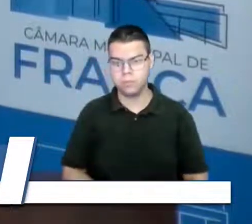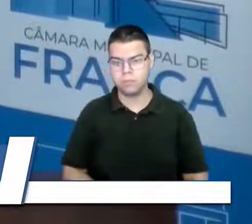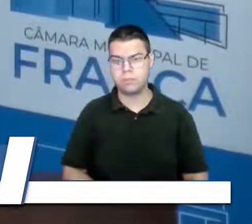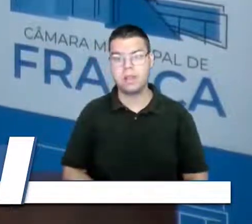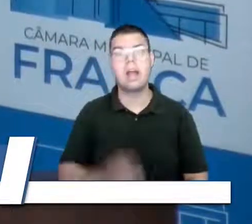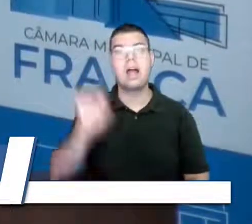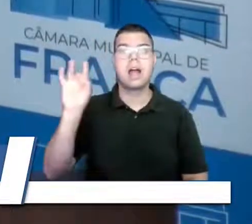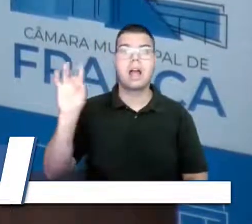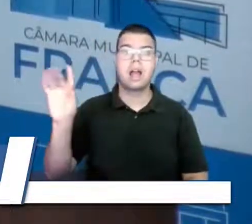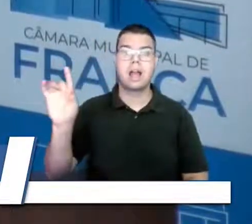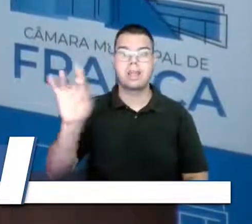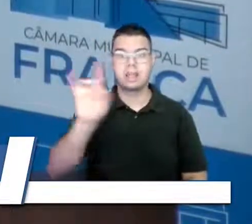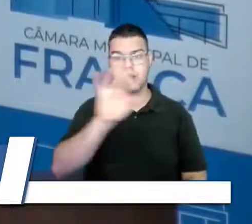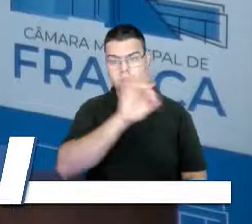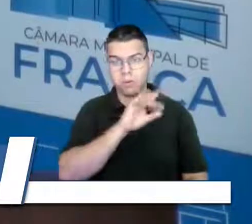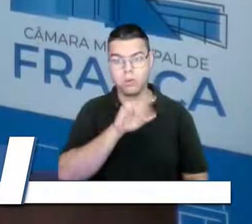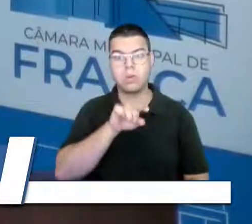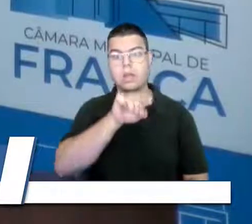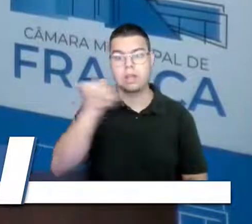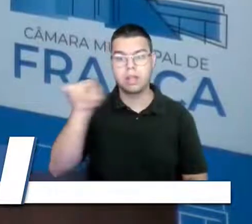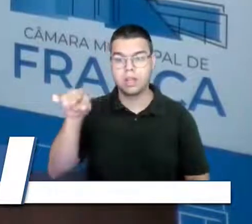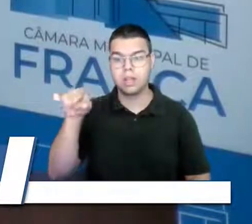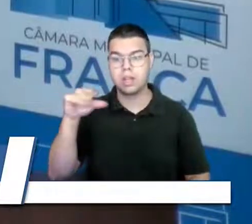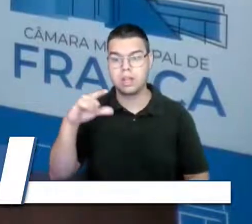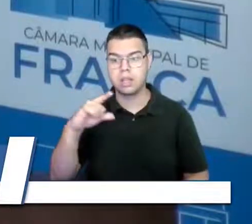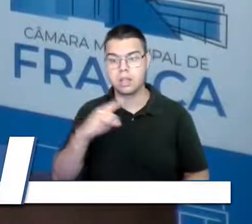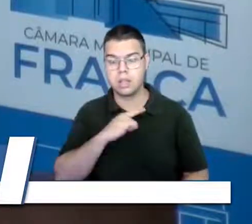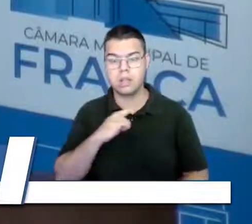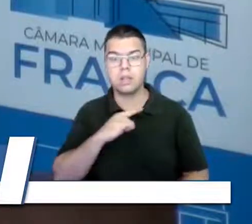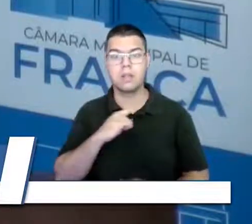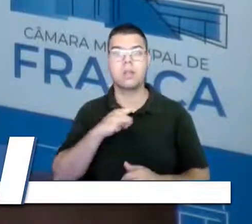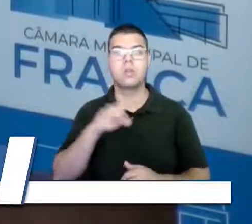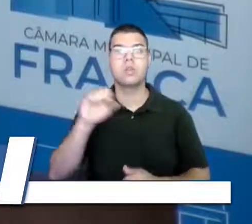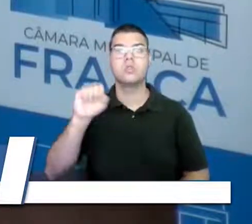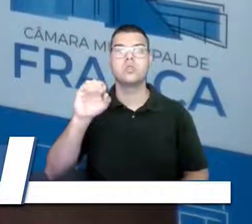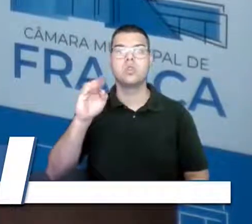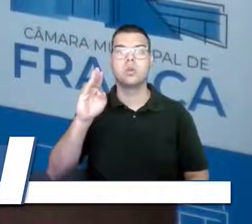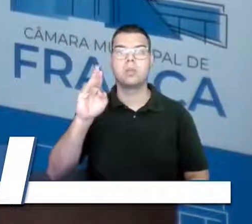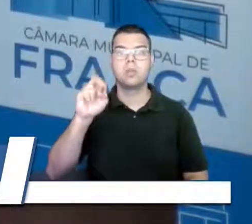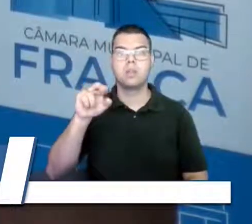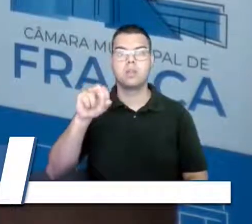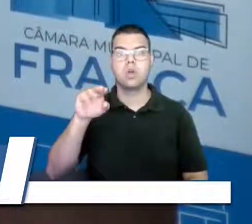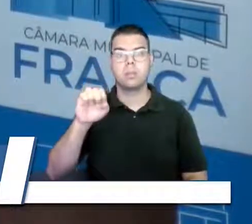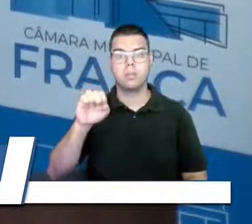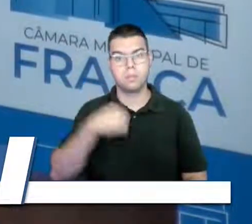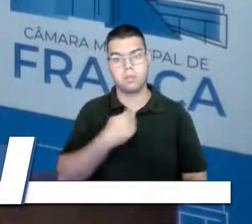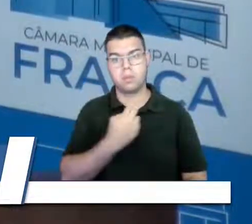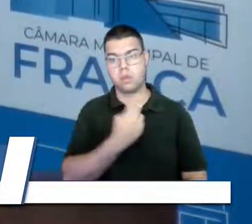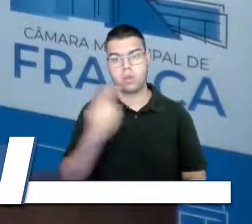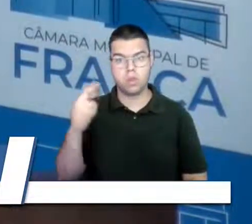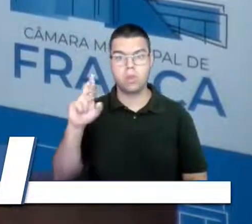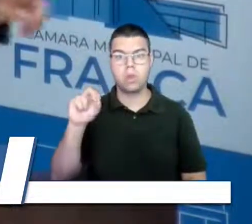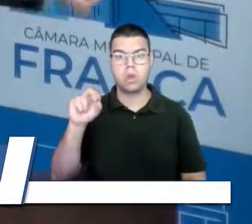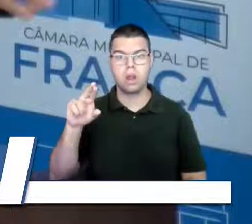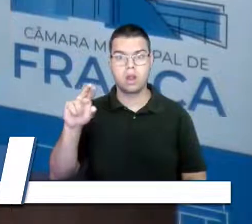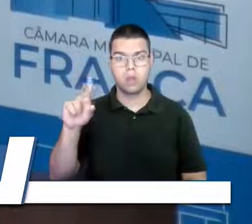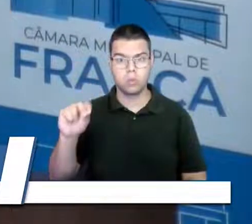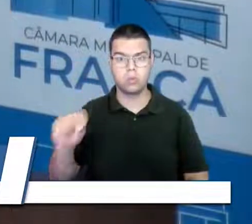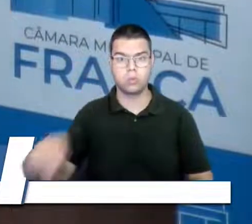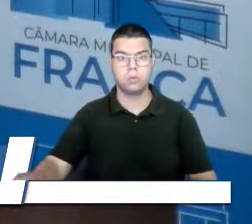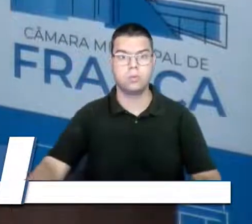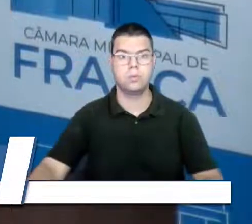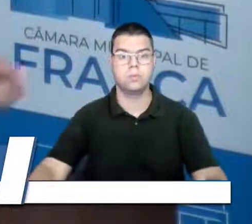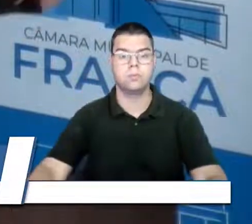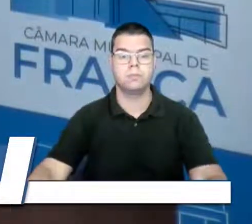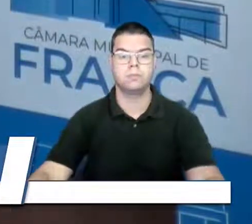quando entra na Sabesp, ele ganha um sobrenome. o meu sobrenome, Ronaldo da Sabesp, Gilson da